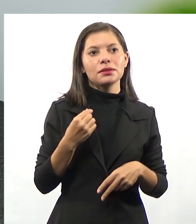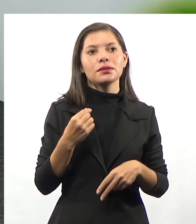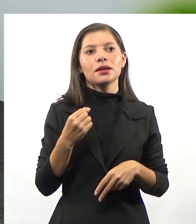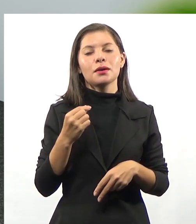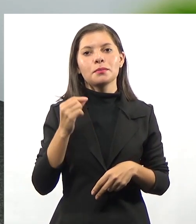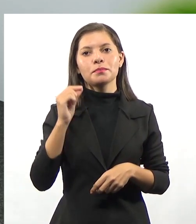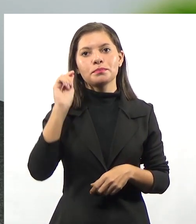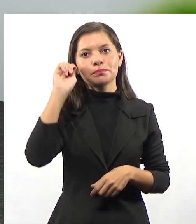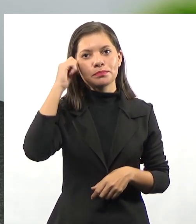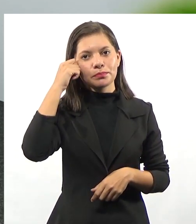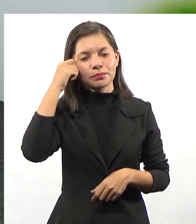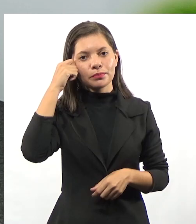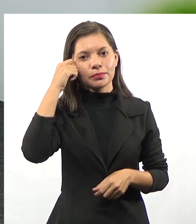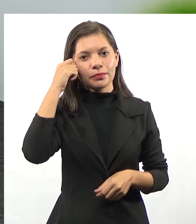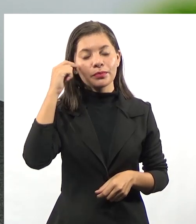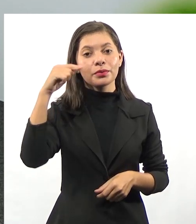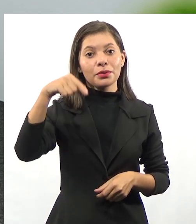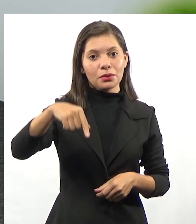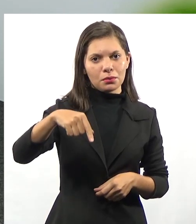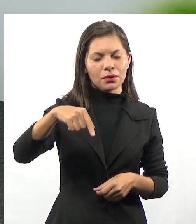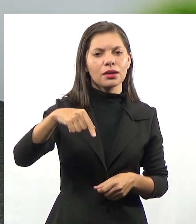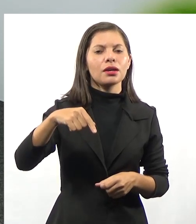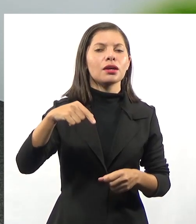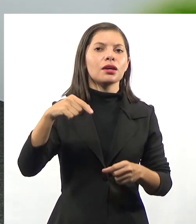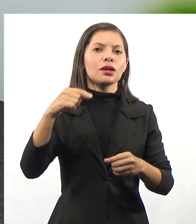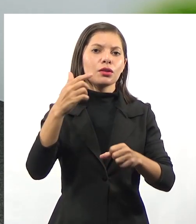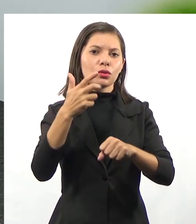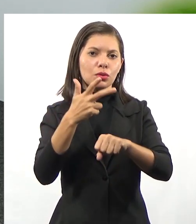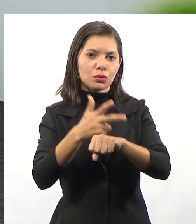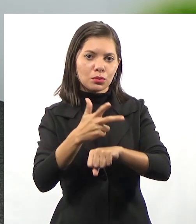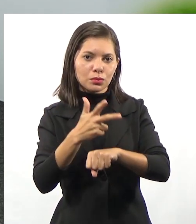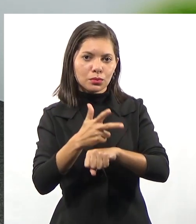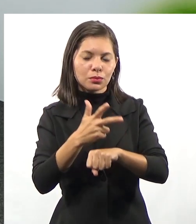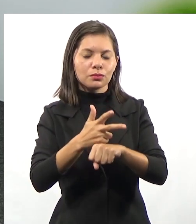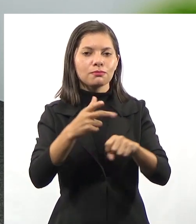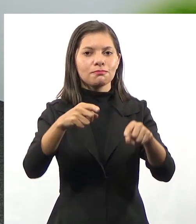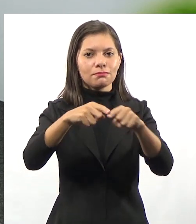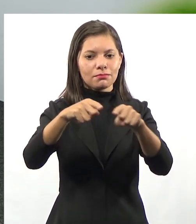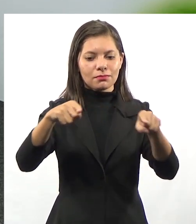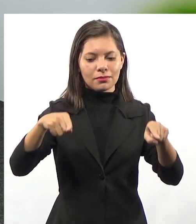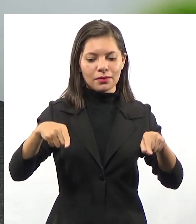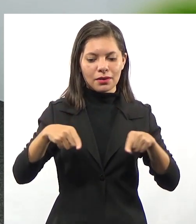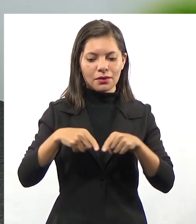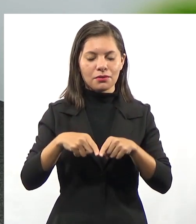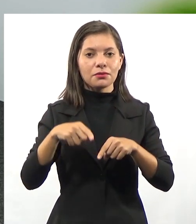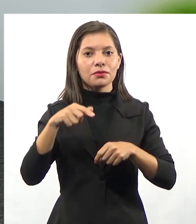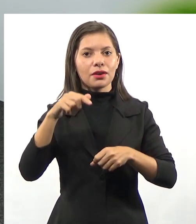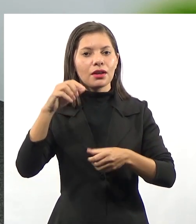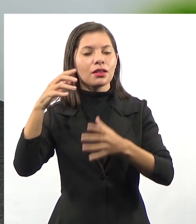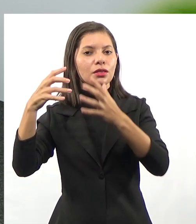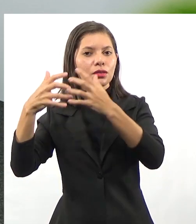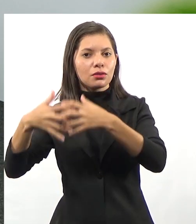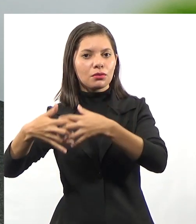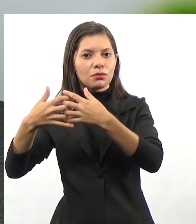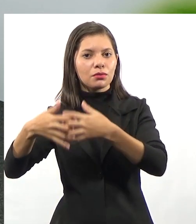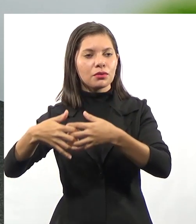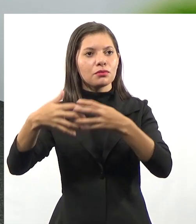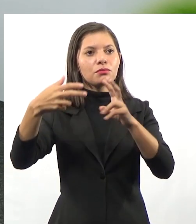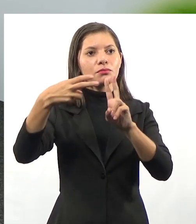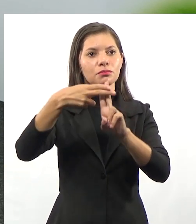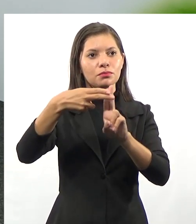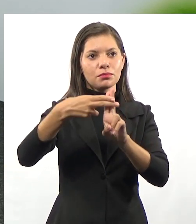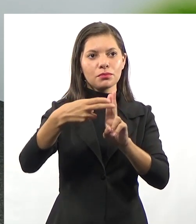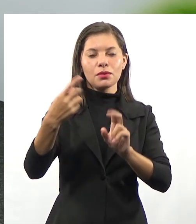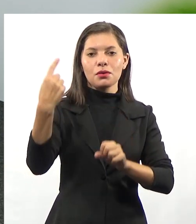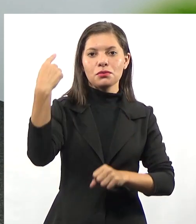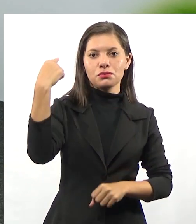camisa. Estou dentro do estúdio do IFRO Campus Porto Velho Zona Norte, ao fundo uma plotagem branca com detalhes em verde